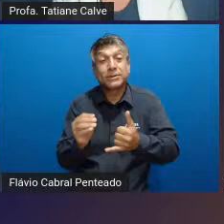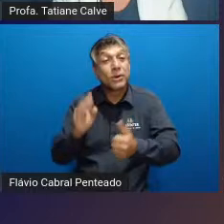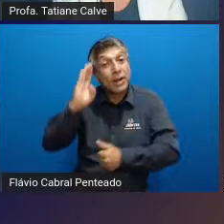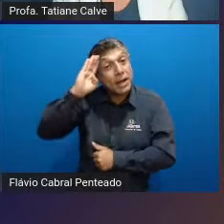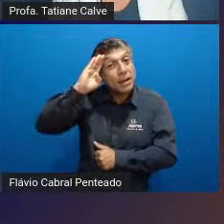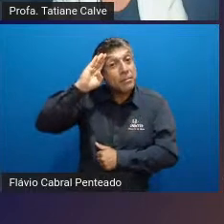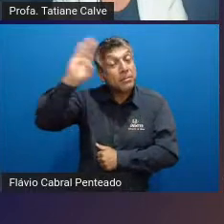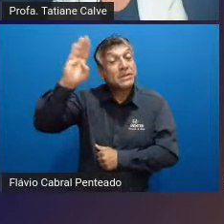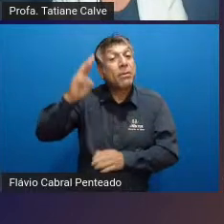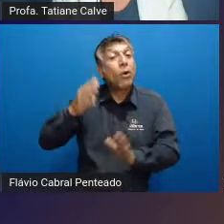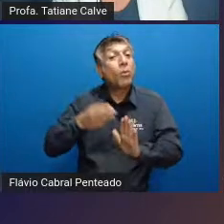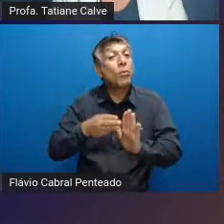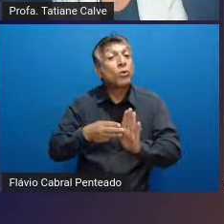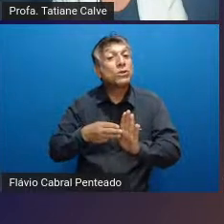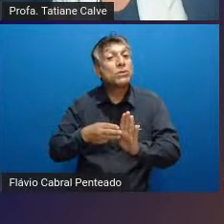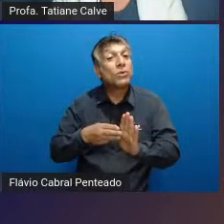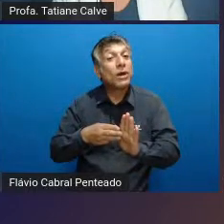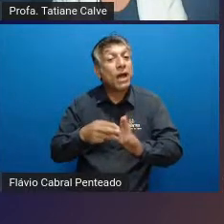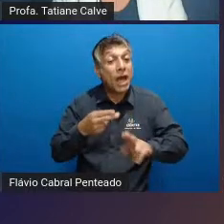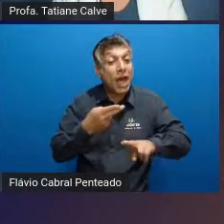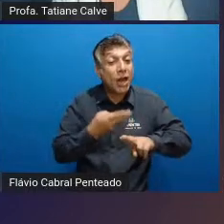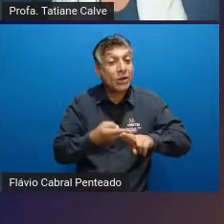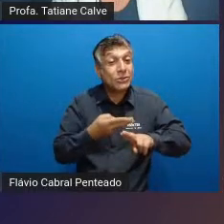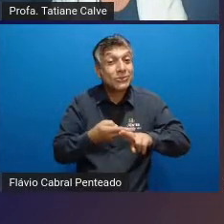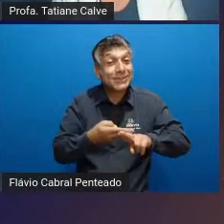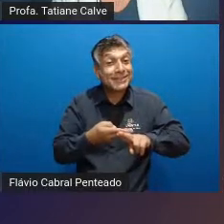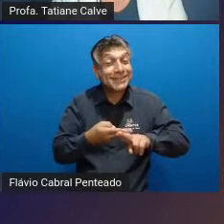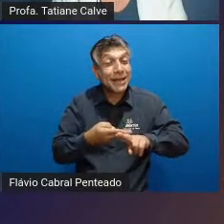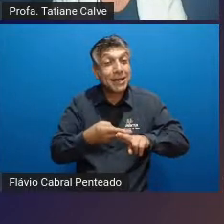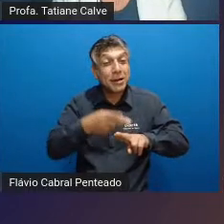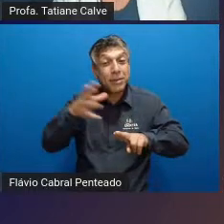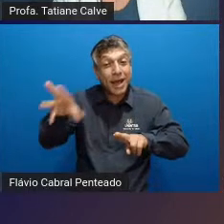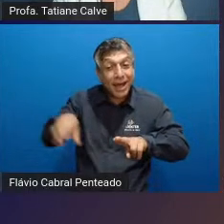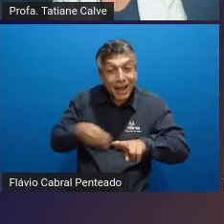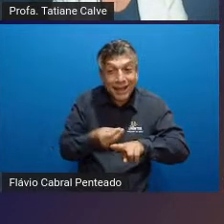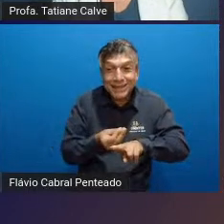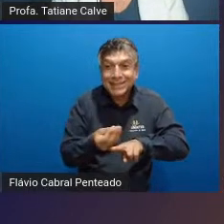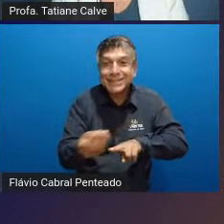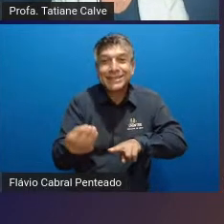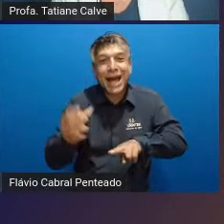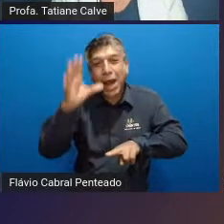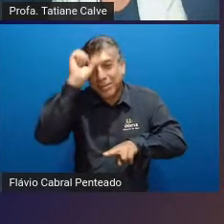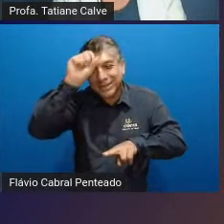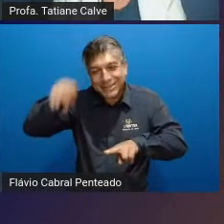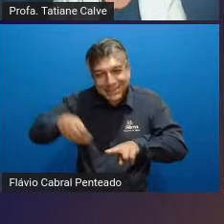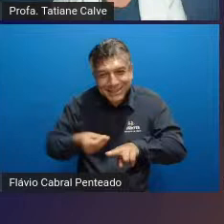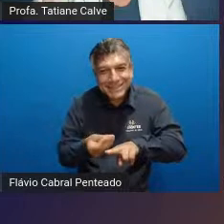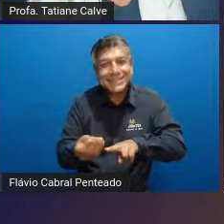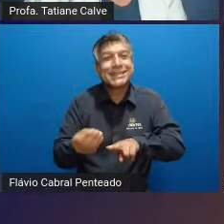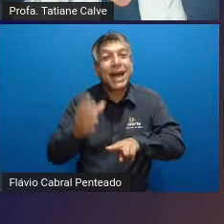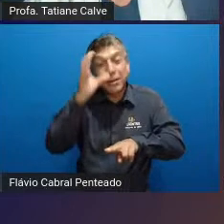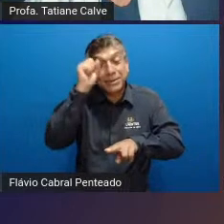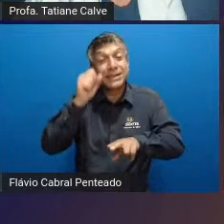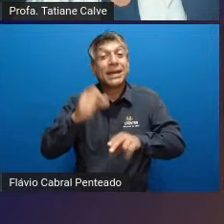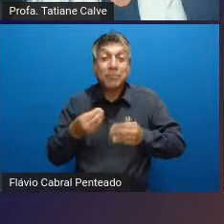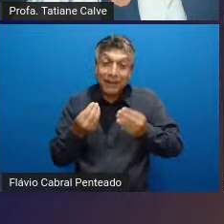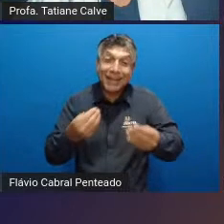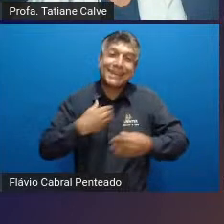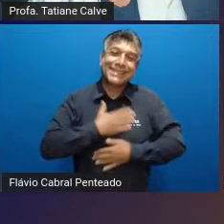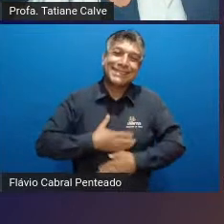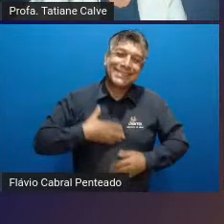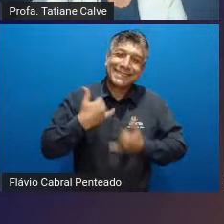motivo servir para instrumento de ensino-aprendizagem deve priorizar a diversão o prazer e o